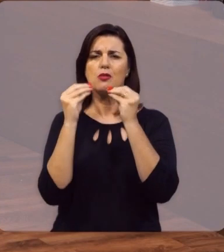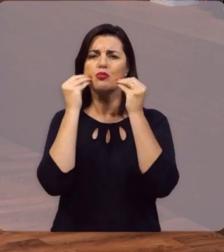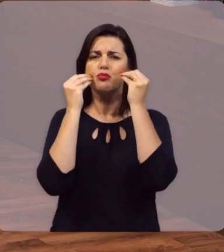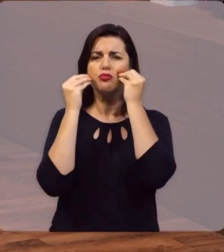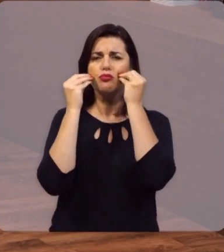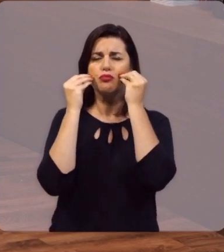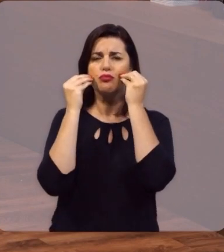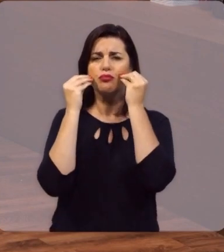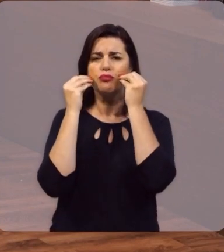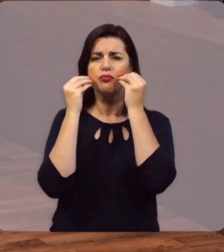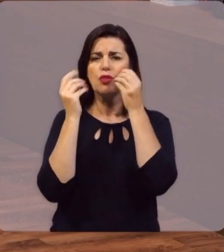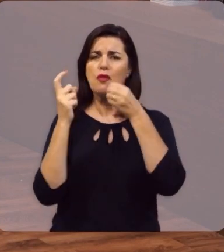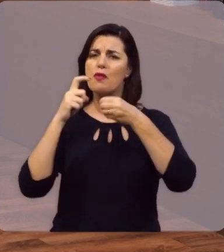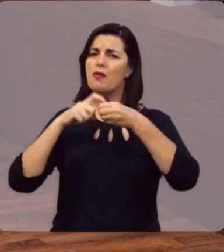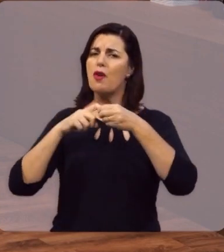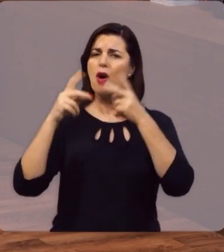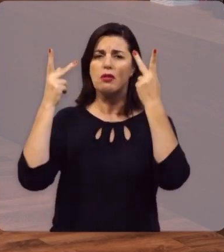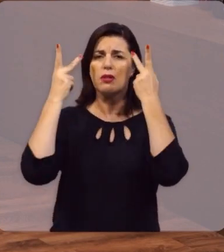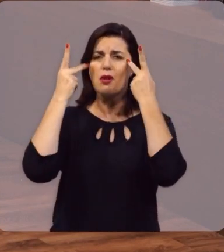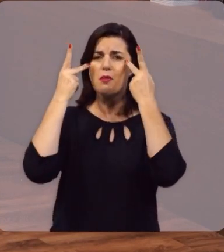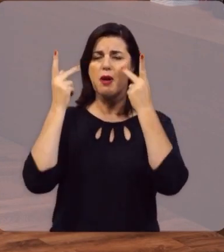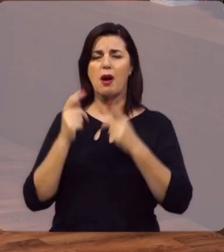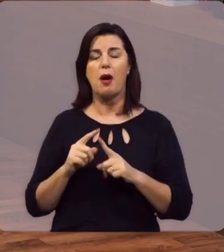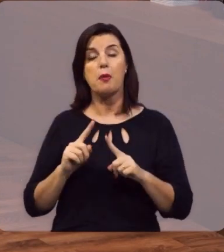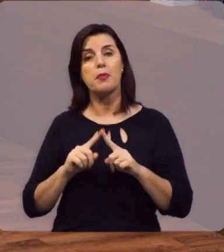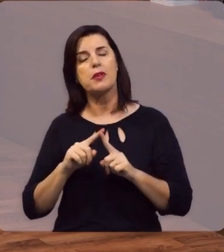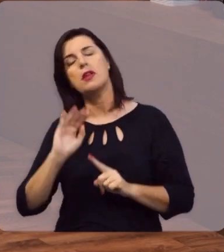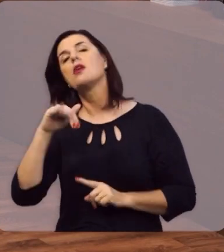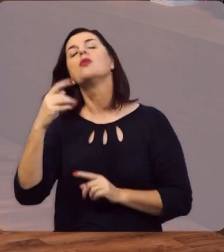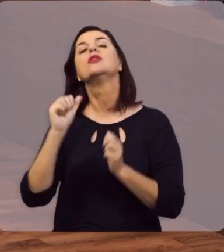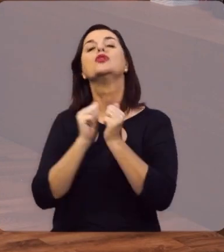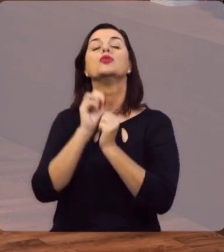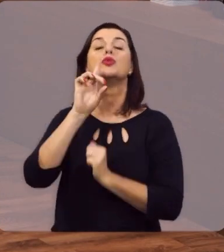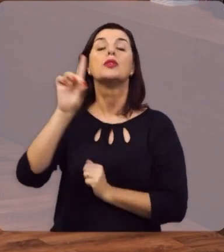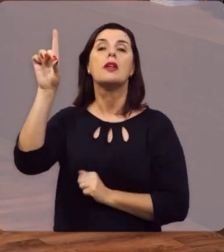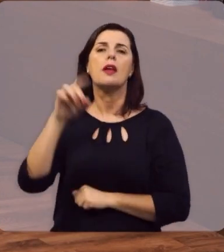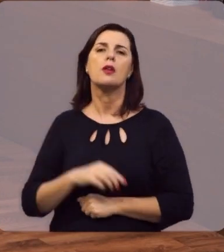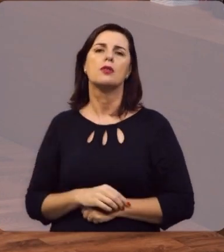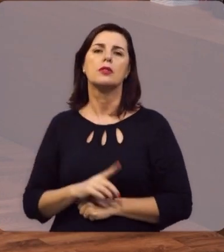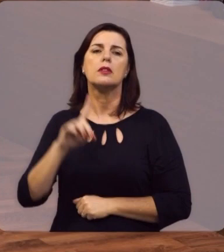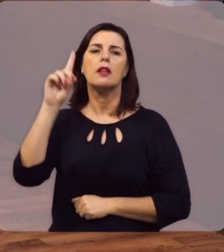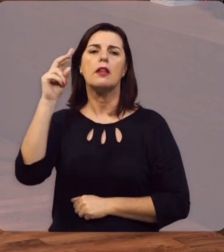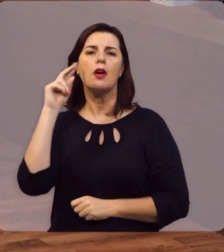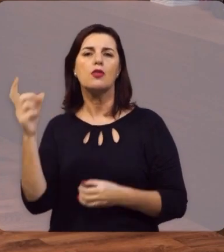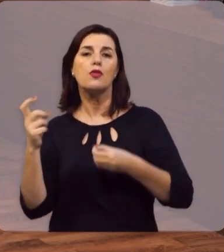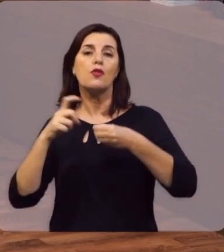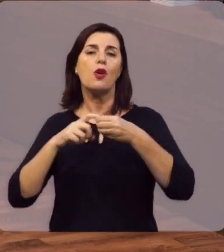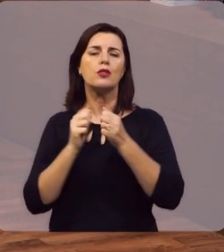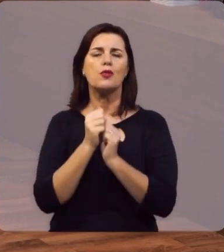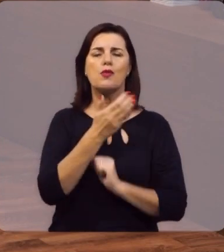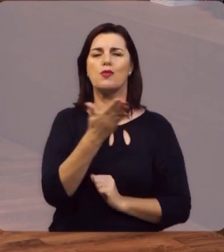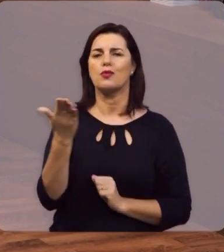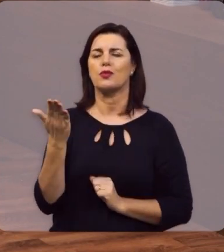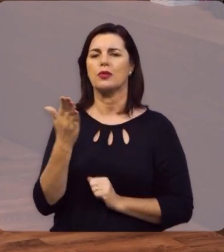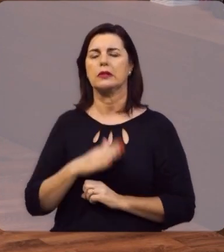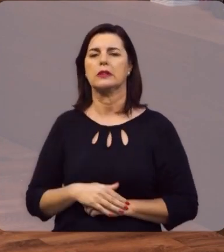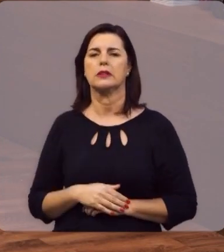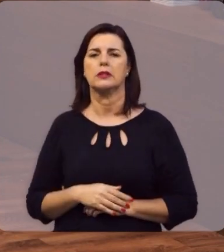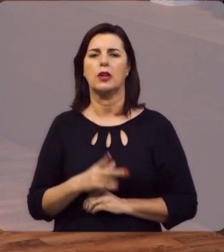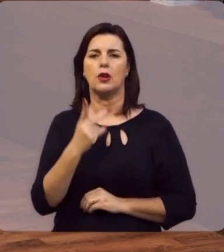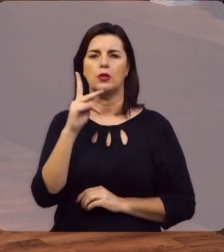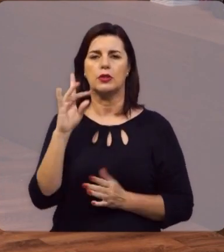se beijam, se reconciliam, porque quando você anda com Deus, Deus reconcilia com você,